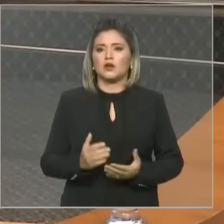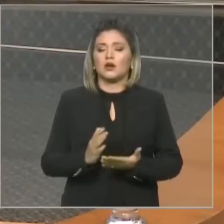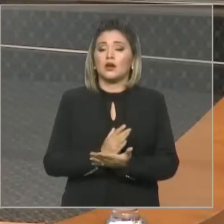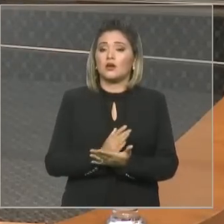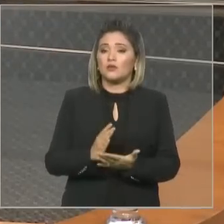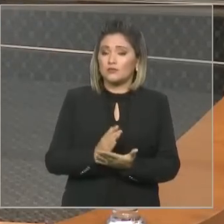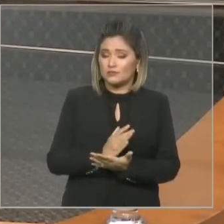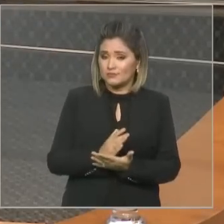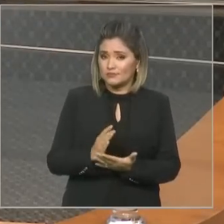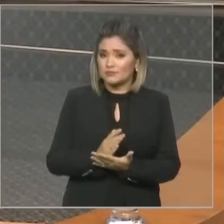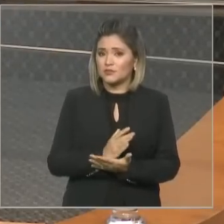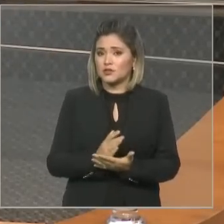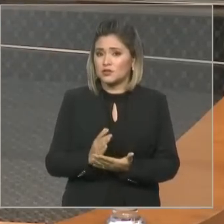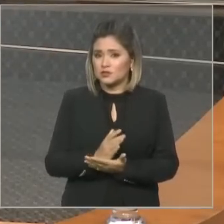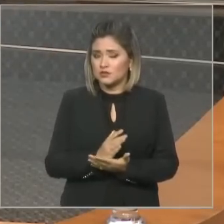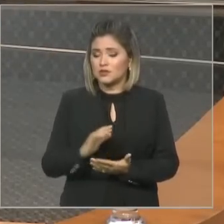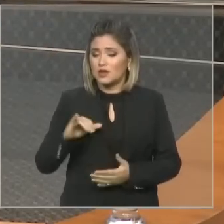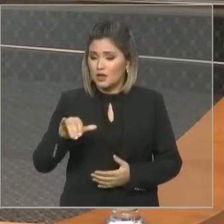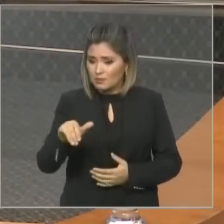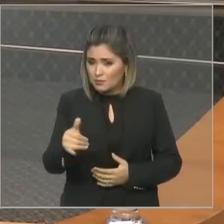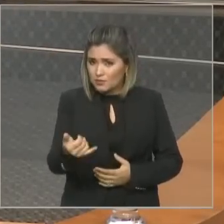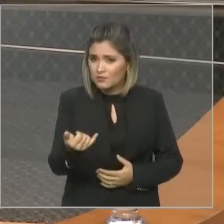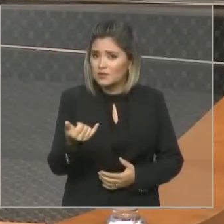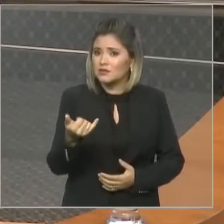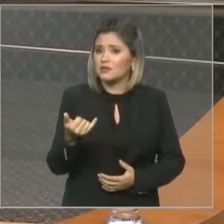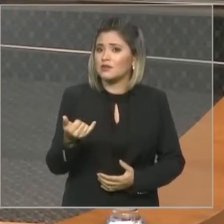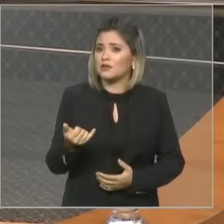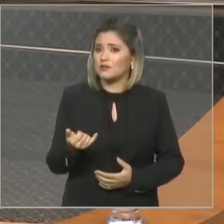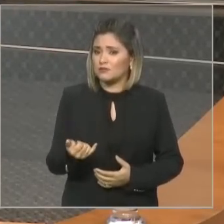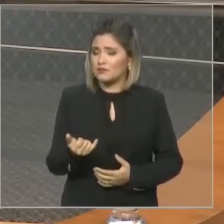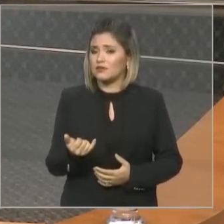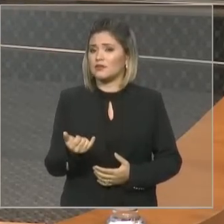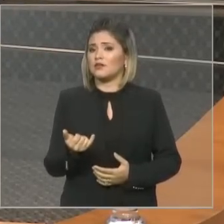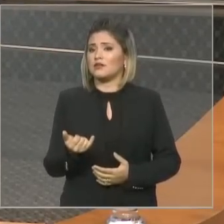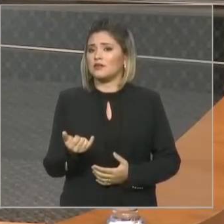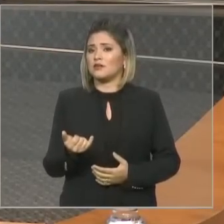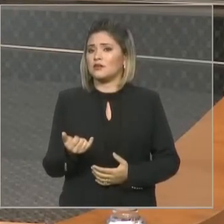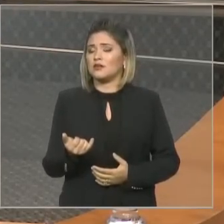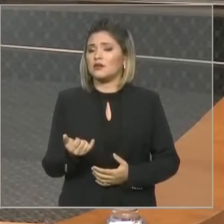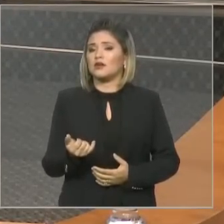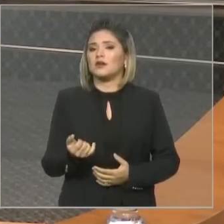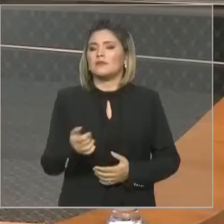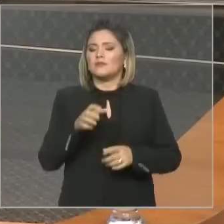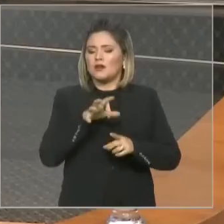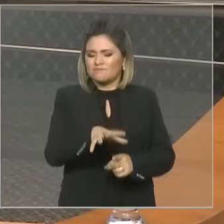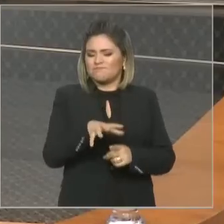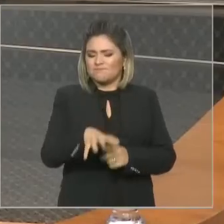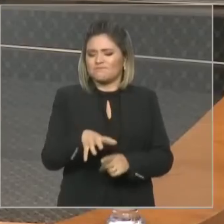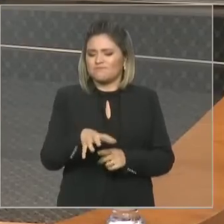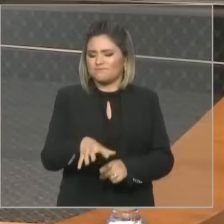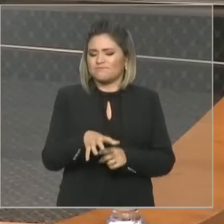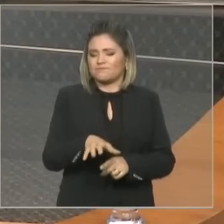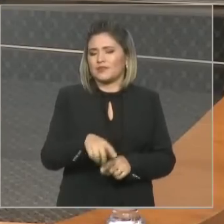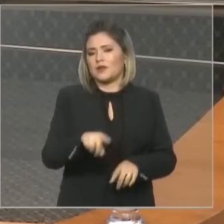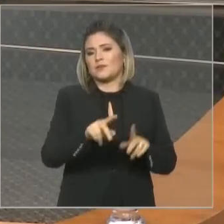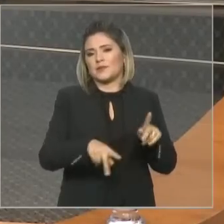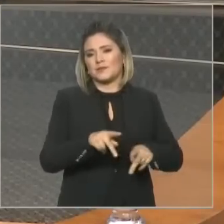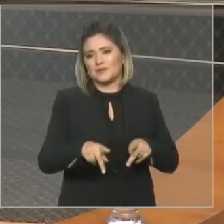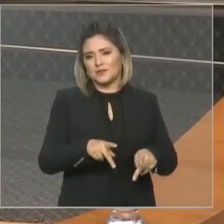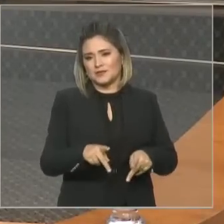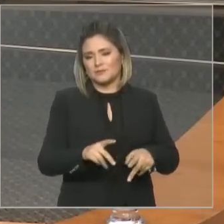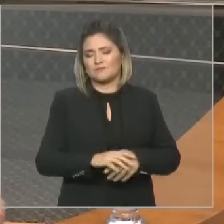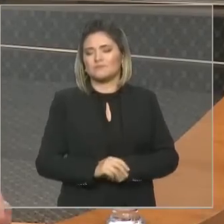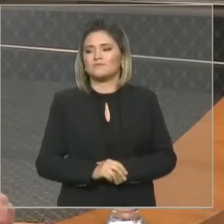fazer. É essa que a situação que tem em relação a isso. E eu quero dizer a vossa excelência